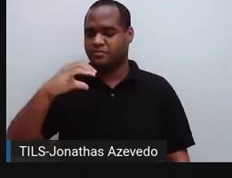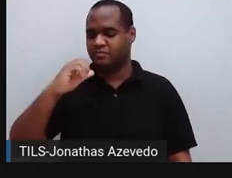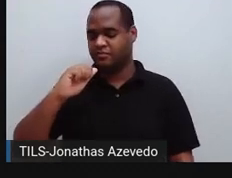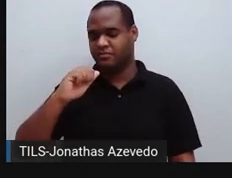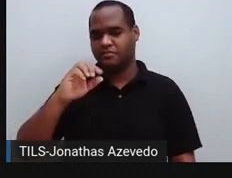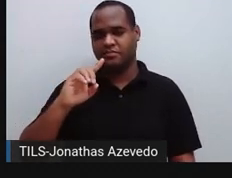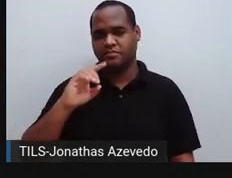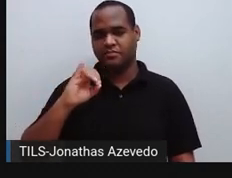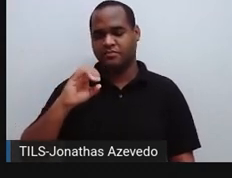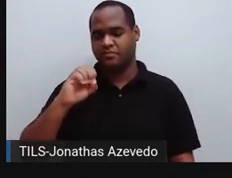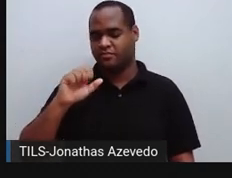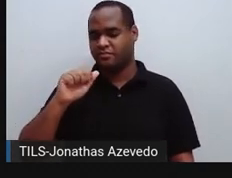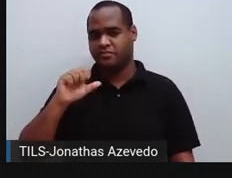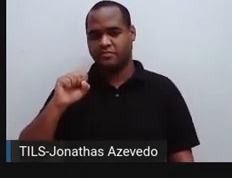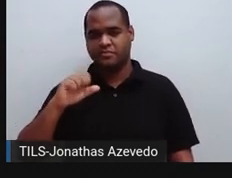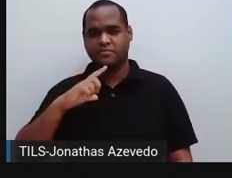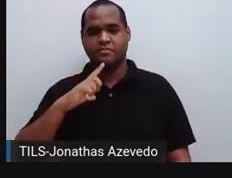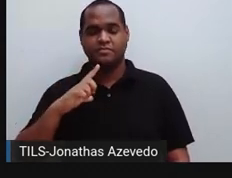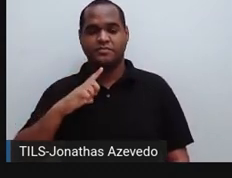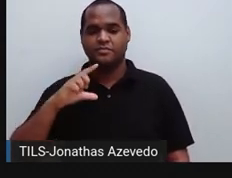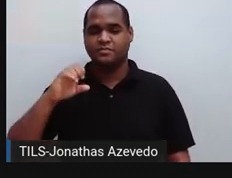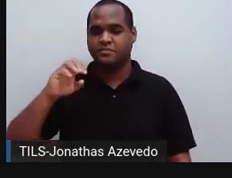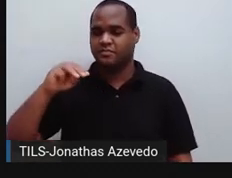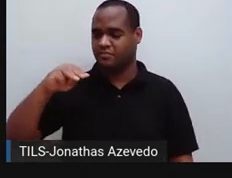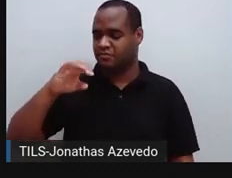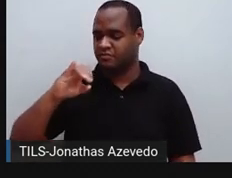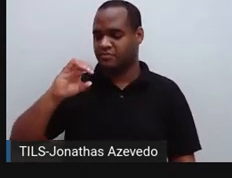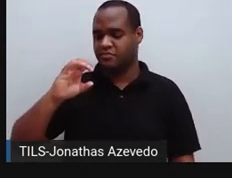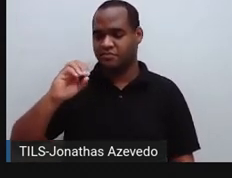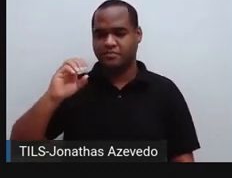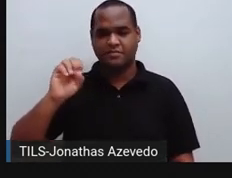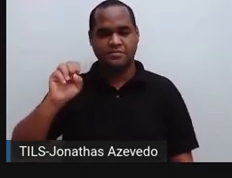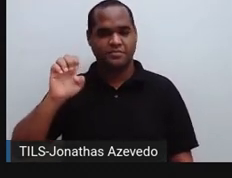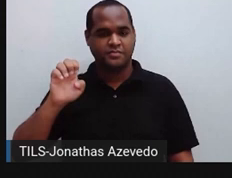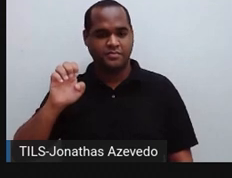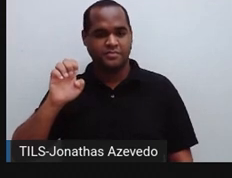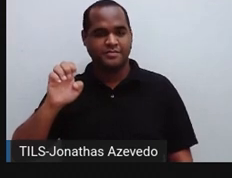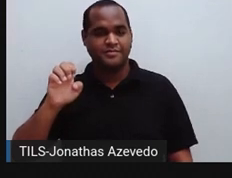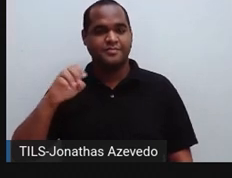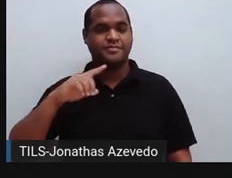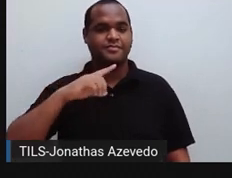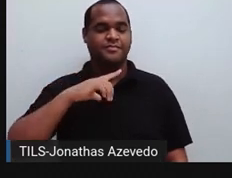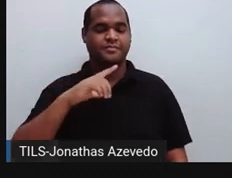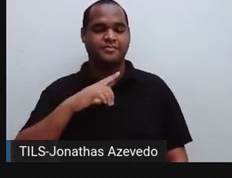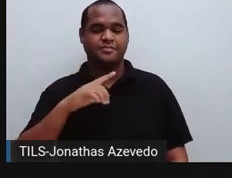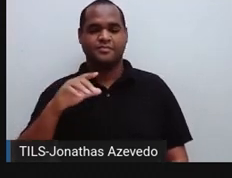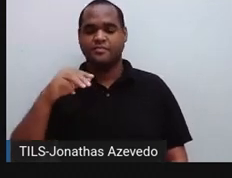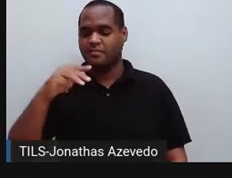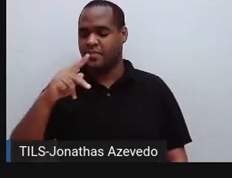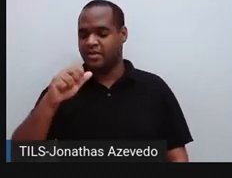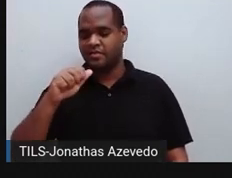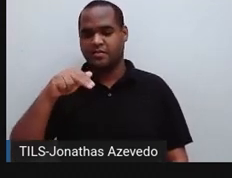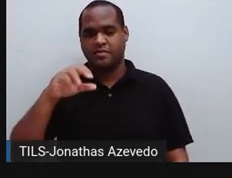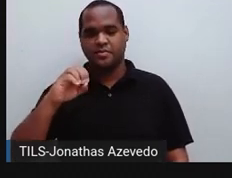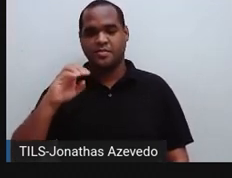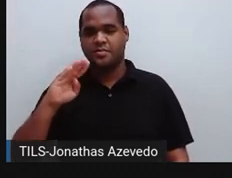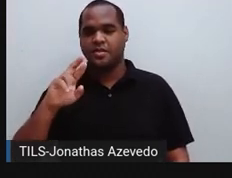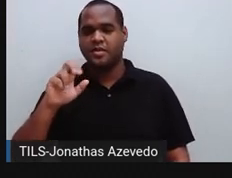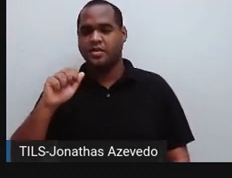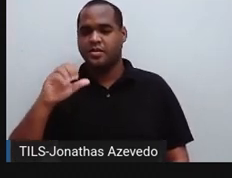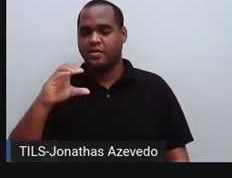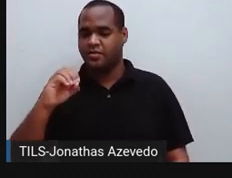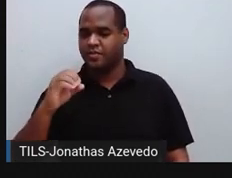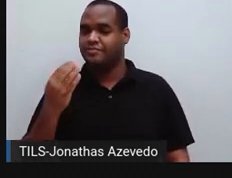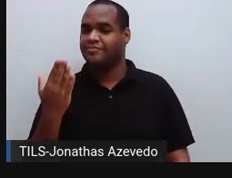as micoses de unha que a gente vê popularmente, a esporotricose, o pano branco, a